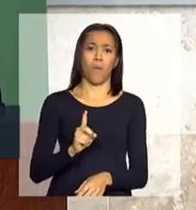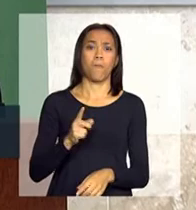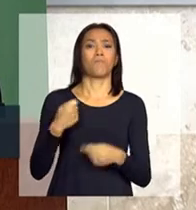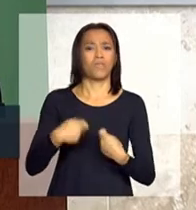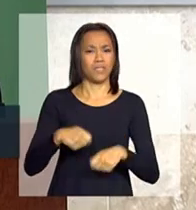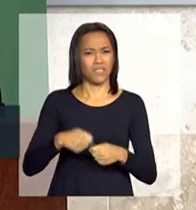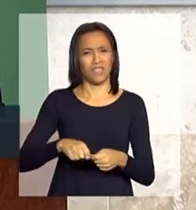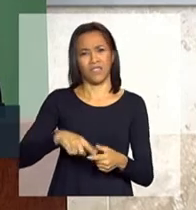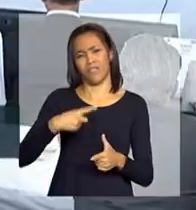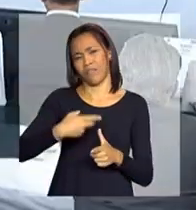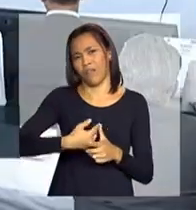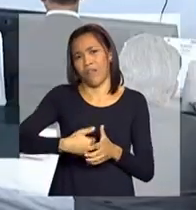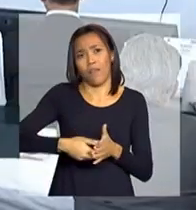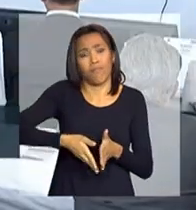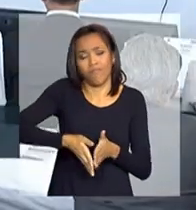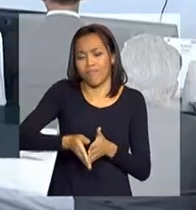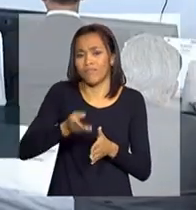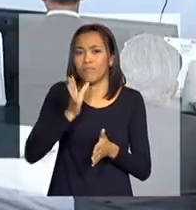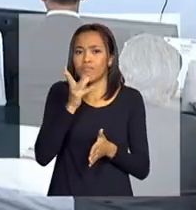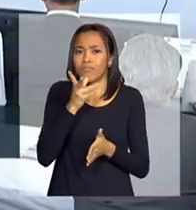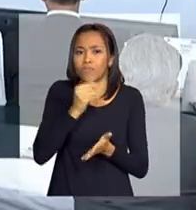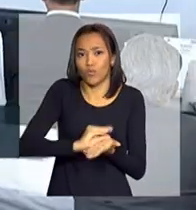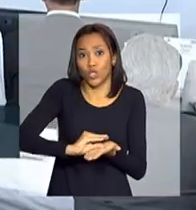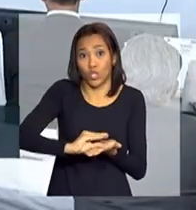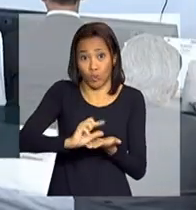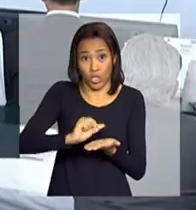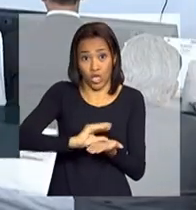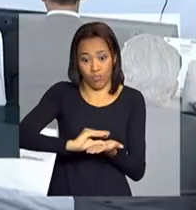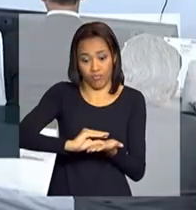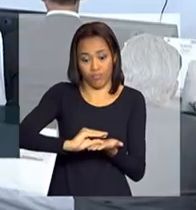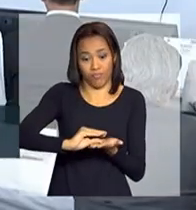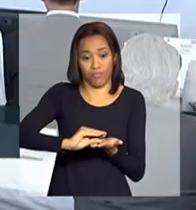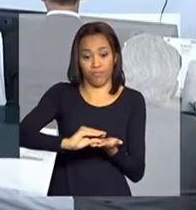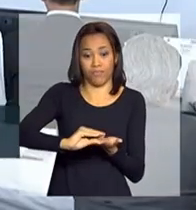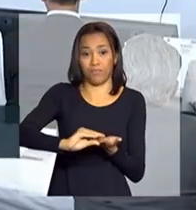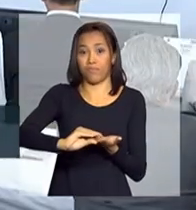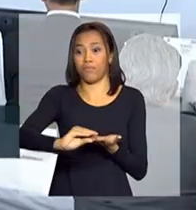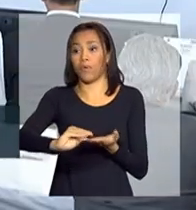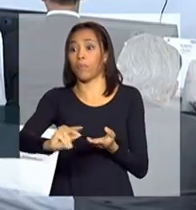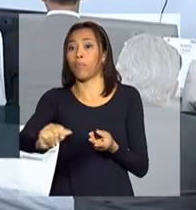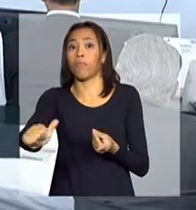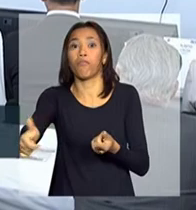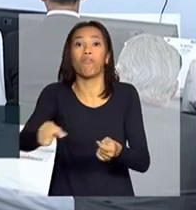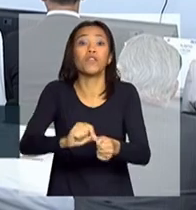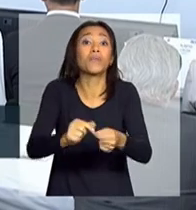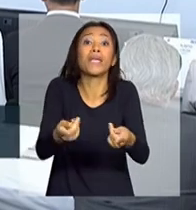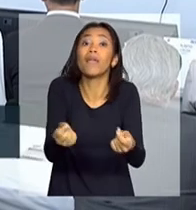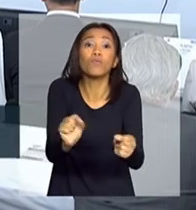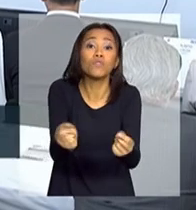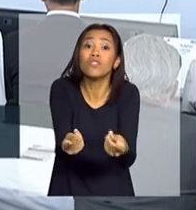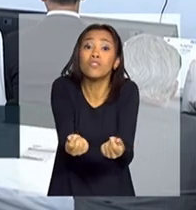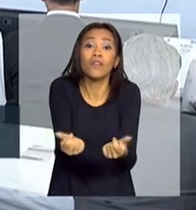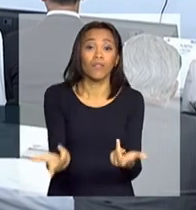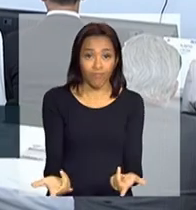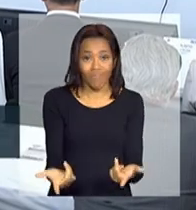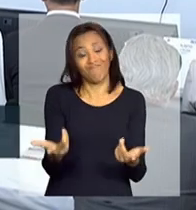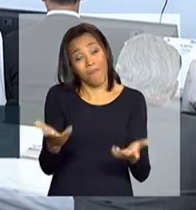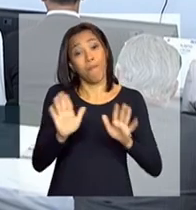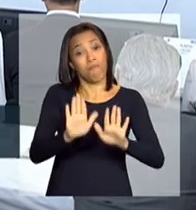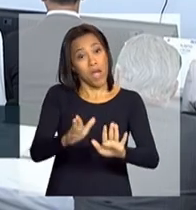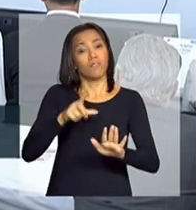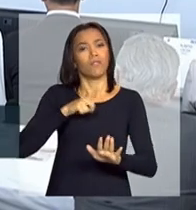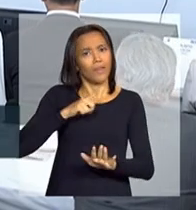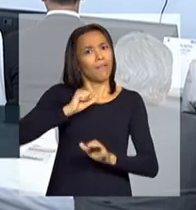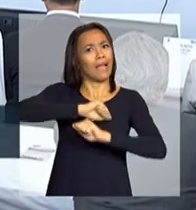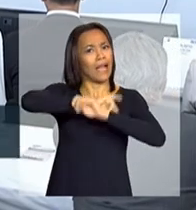encontra vários caminhos. O dinheiro é um bicho muito esperto. Mas, eu tenho clareza que, quando